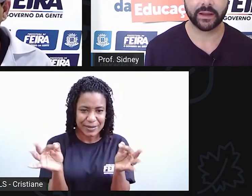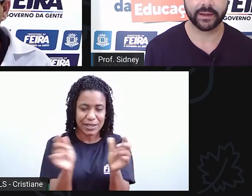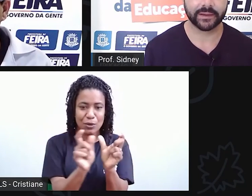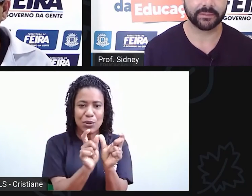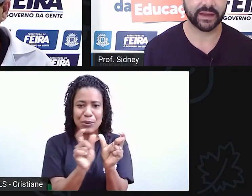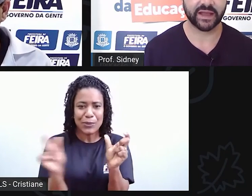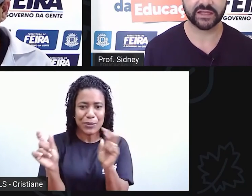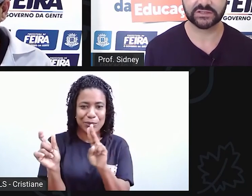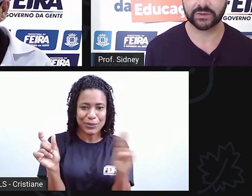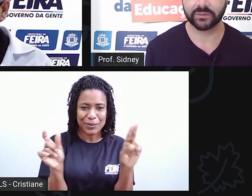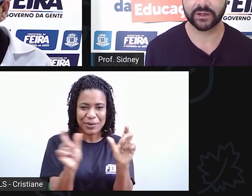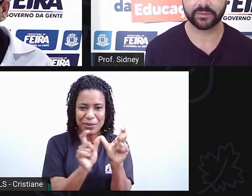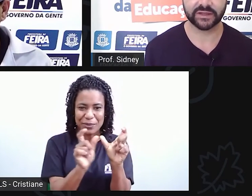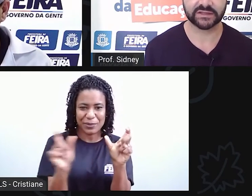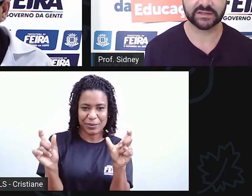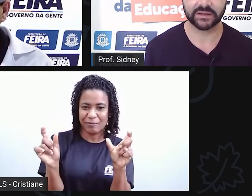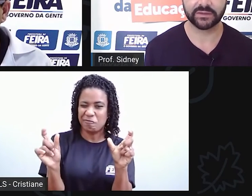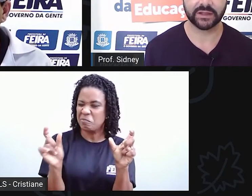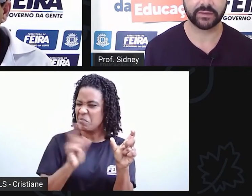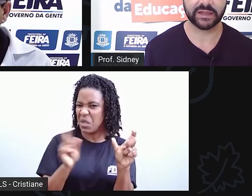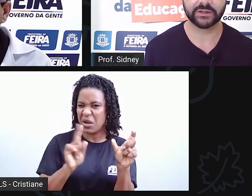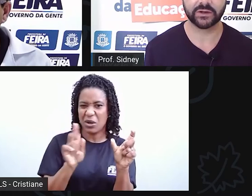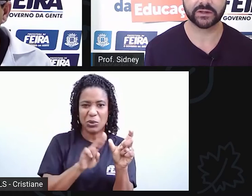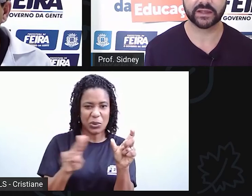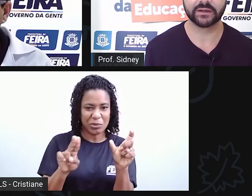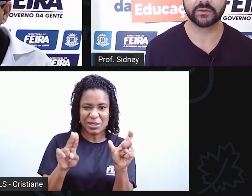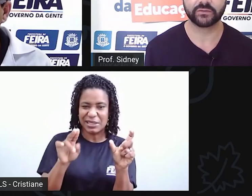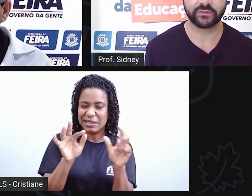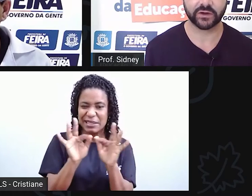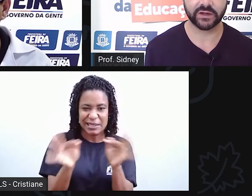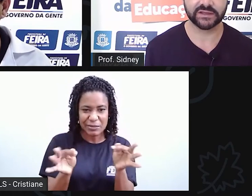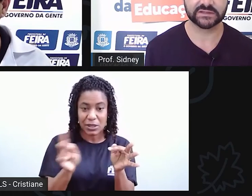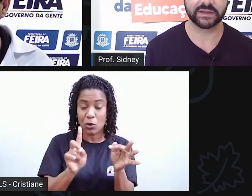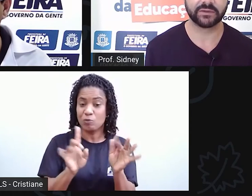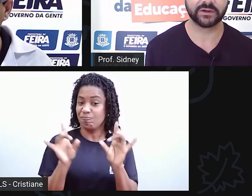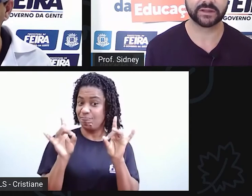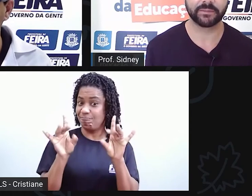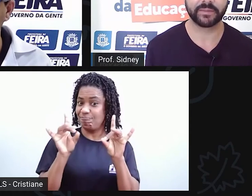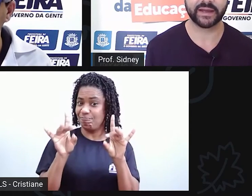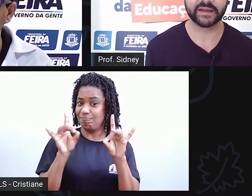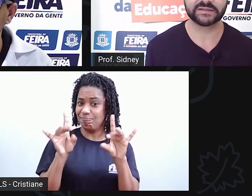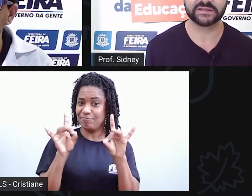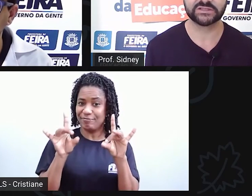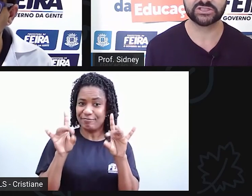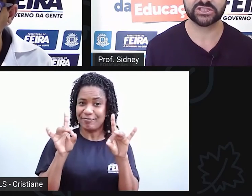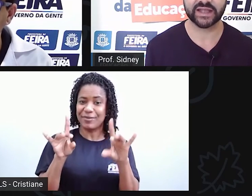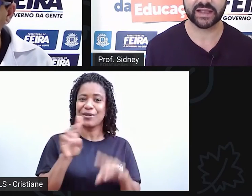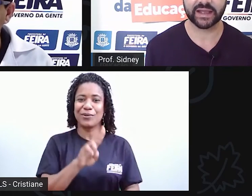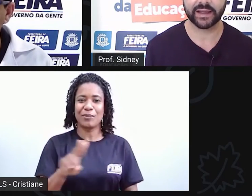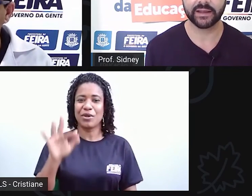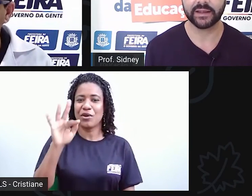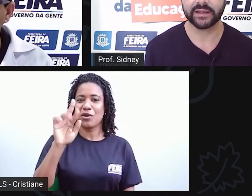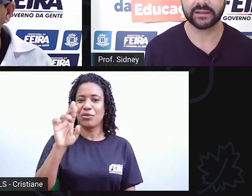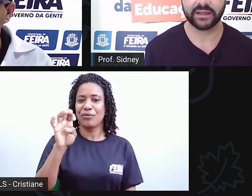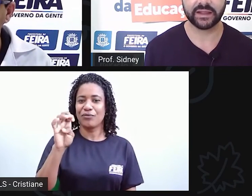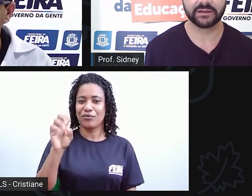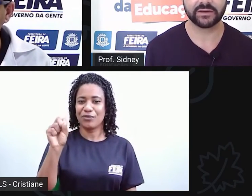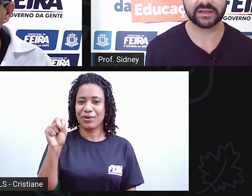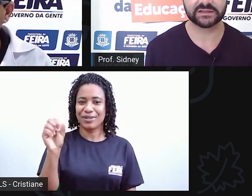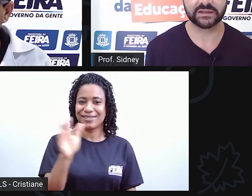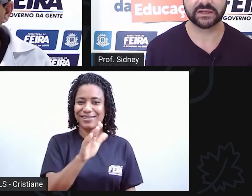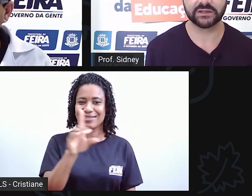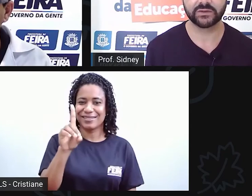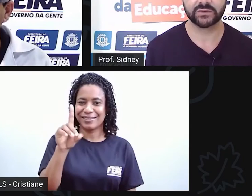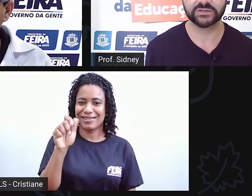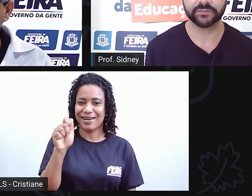imagem, uma boa reputação, então ele adota o Fros da Mota para se destacar dentro